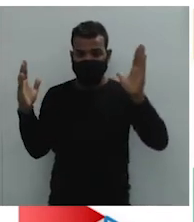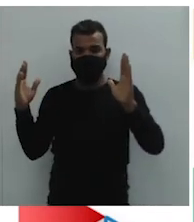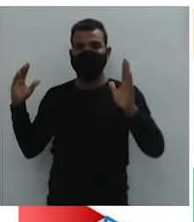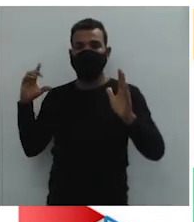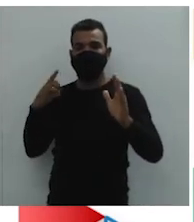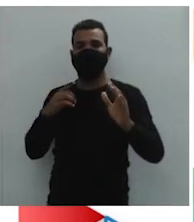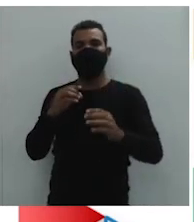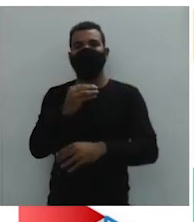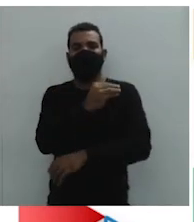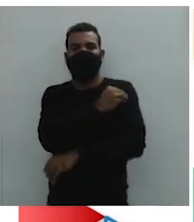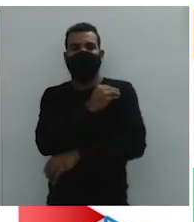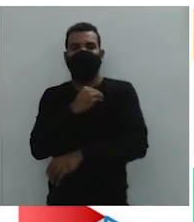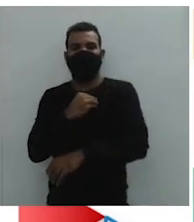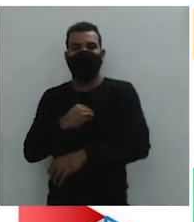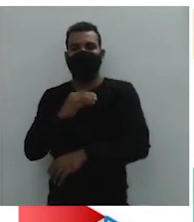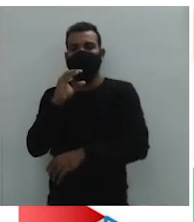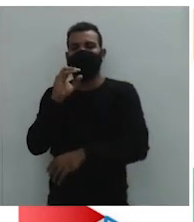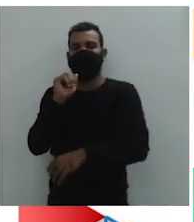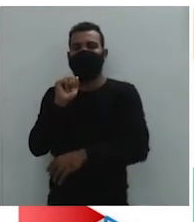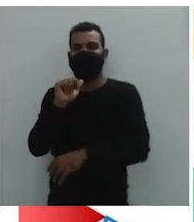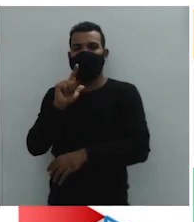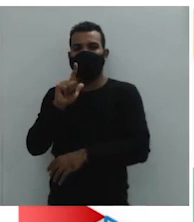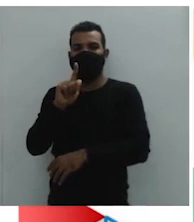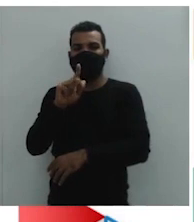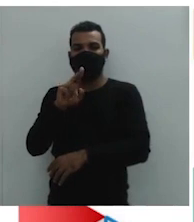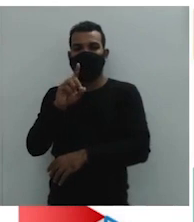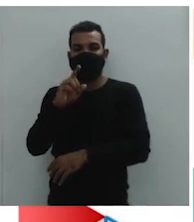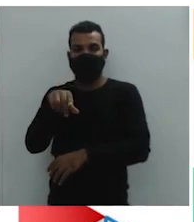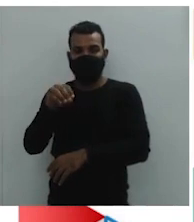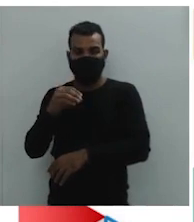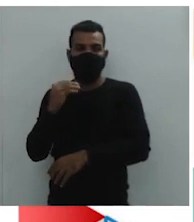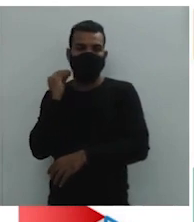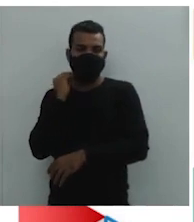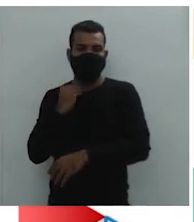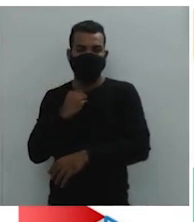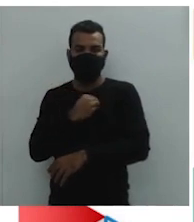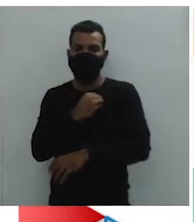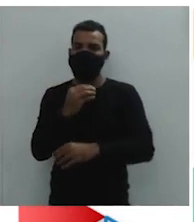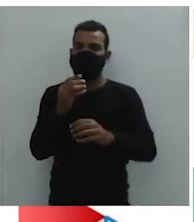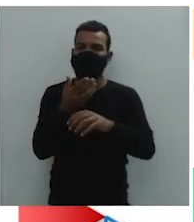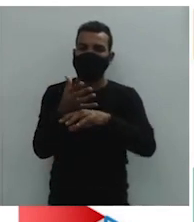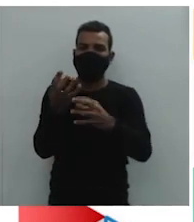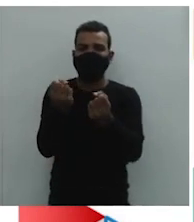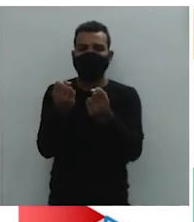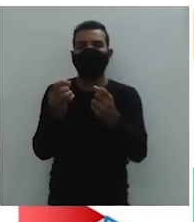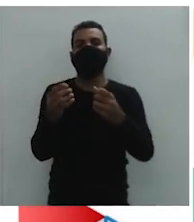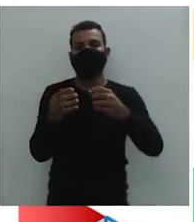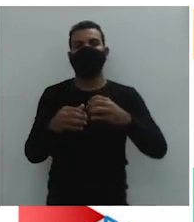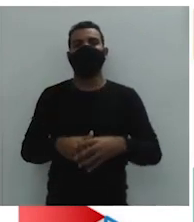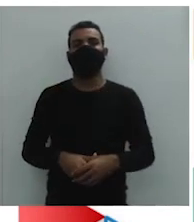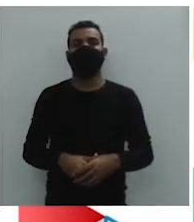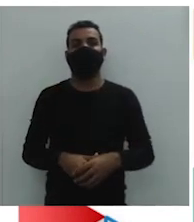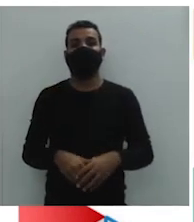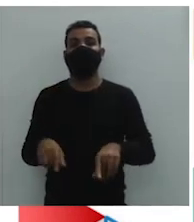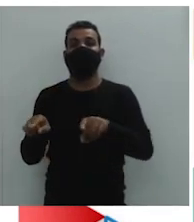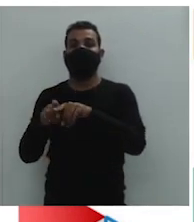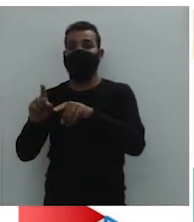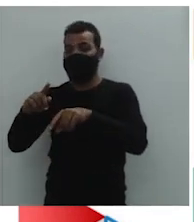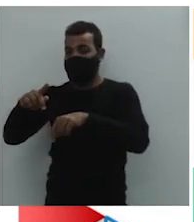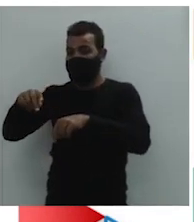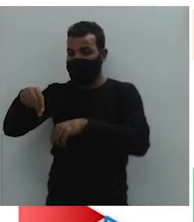de algodão, borracha, a cafeicultura e a marcha para o oeste e a